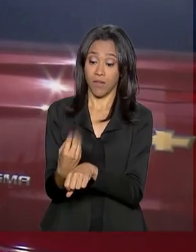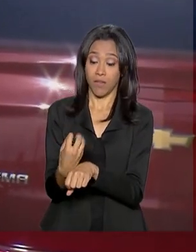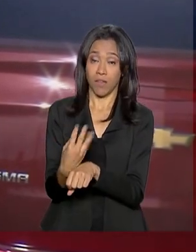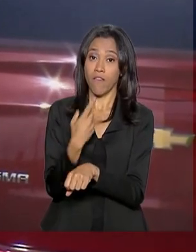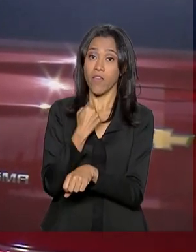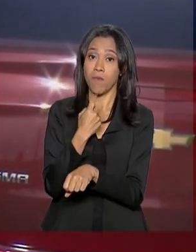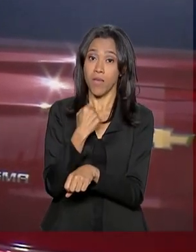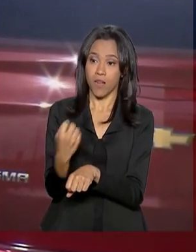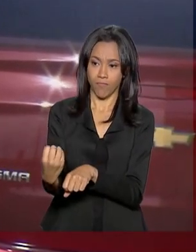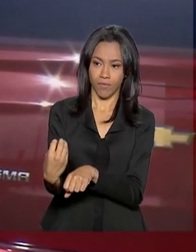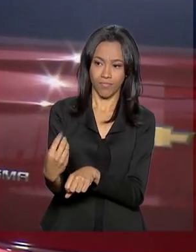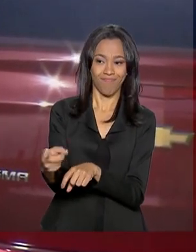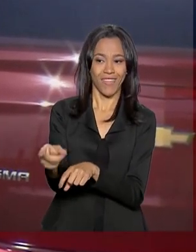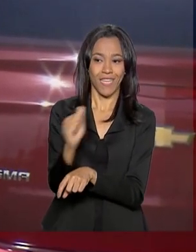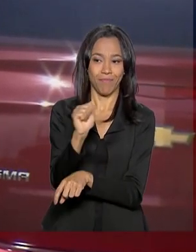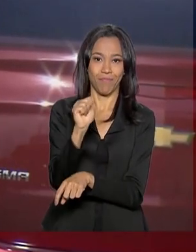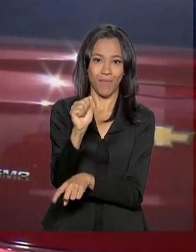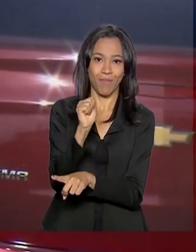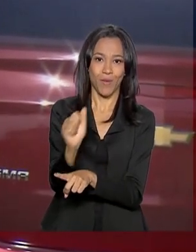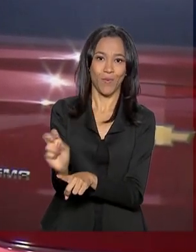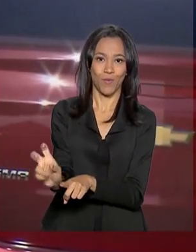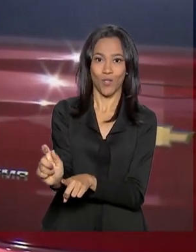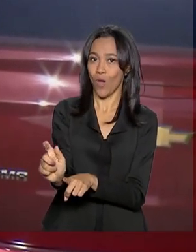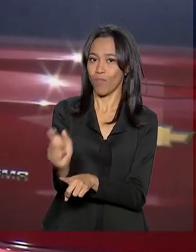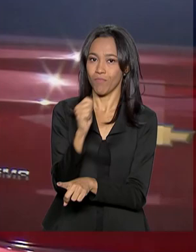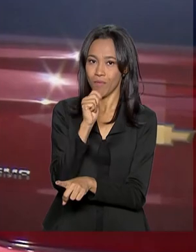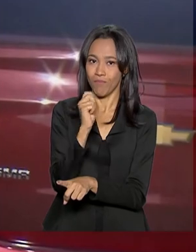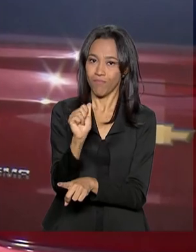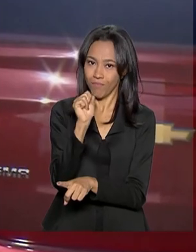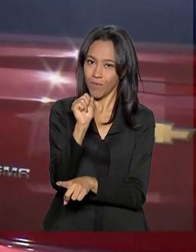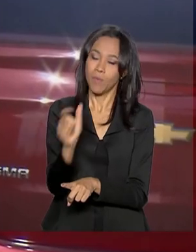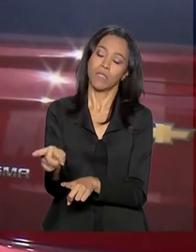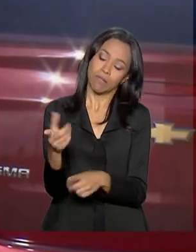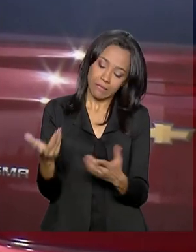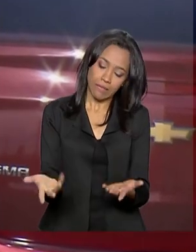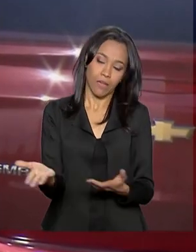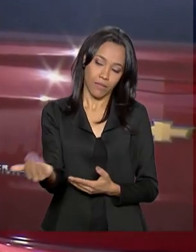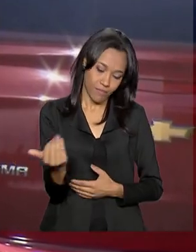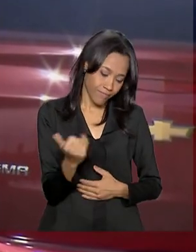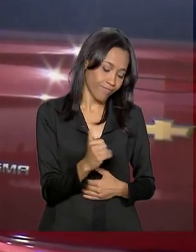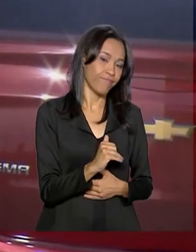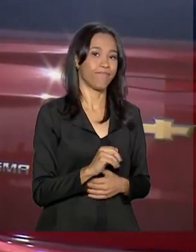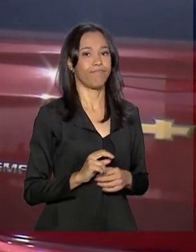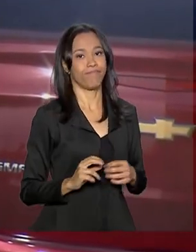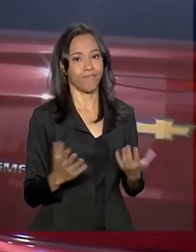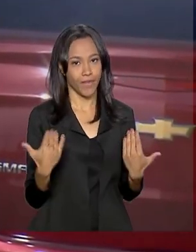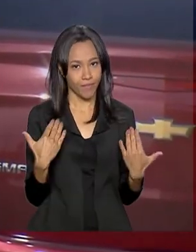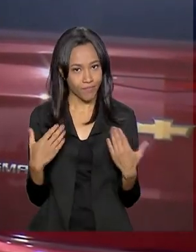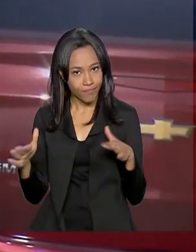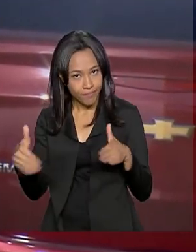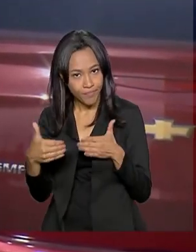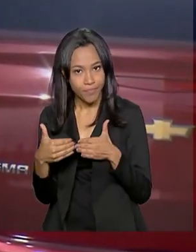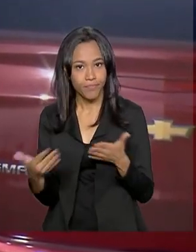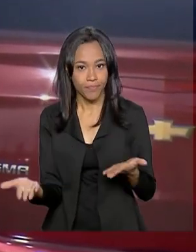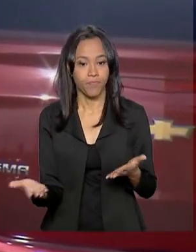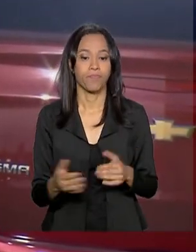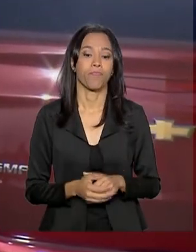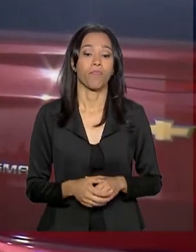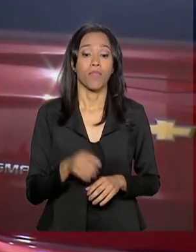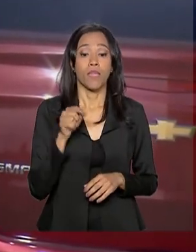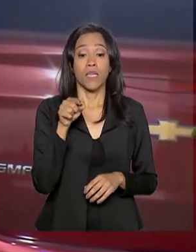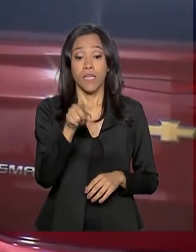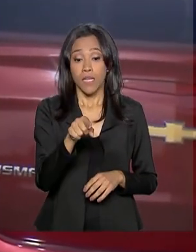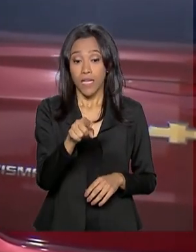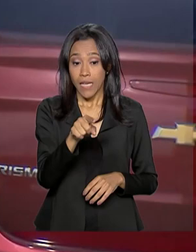vermelha, é porque o motorista ingeriu bebida alcoólica e aí, nesse caso, o motorista é abordado de uma forma mais detalhada. A grande